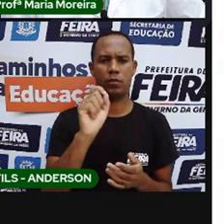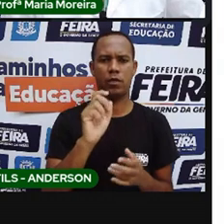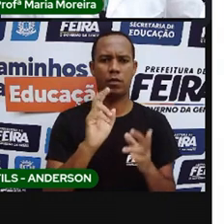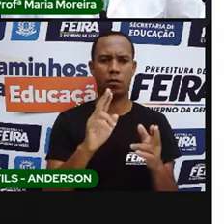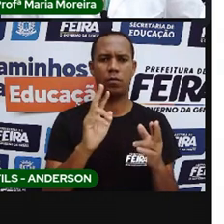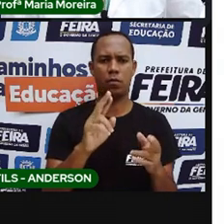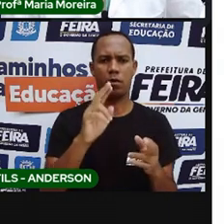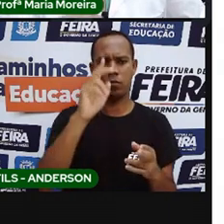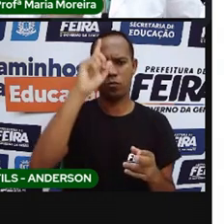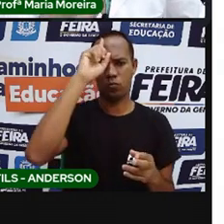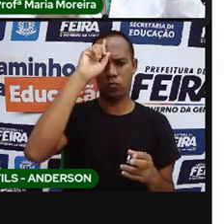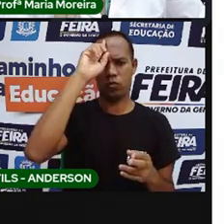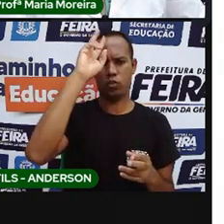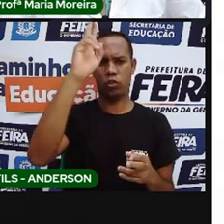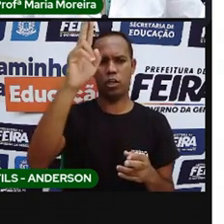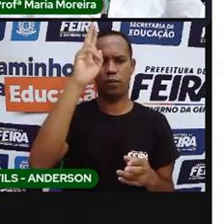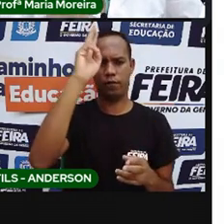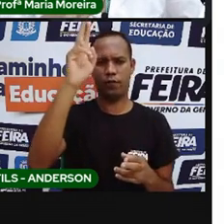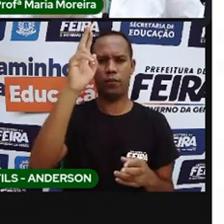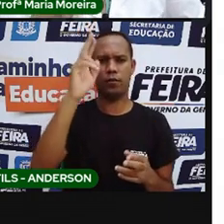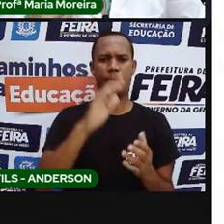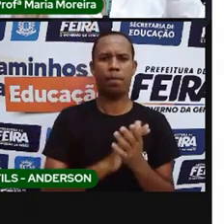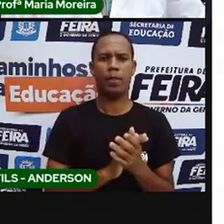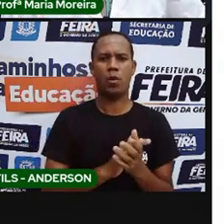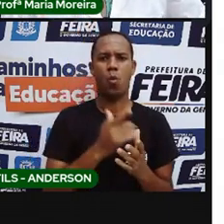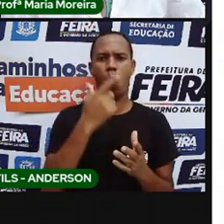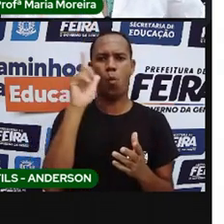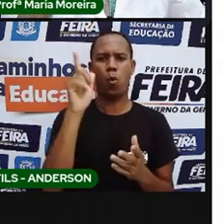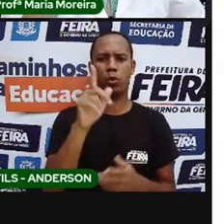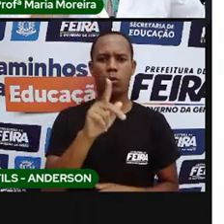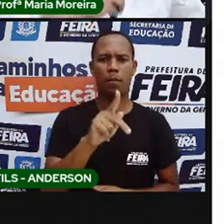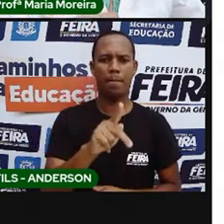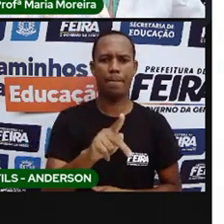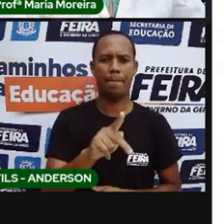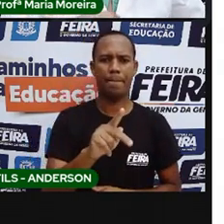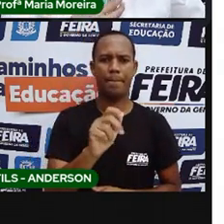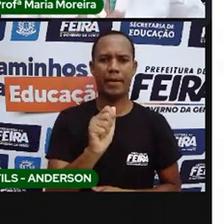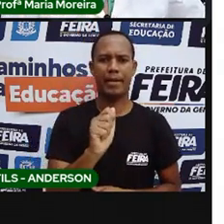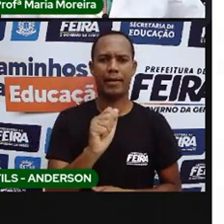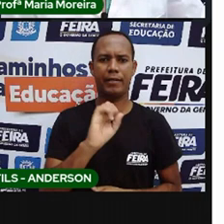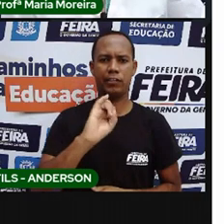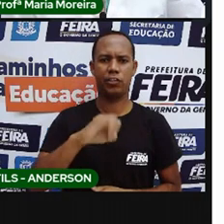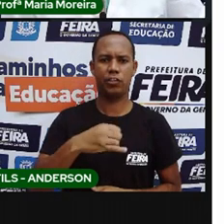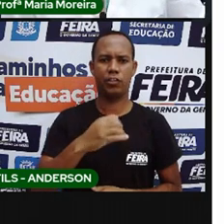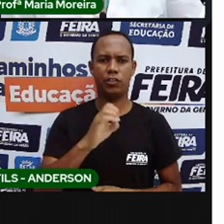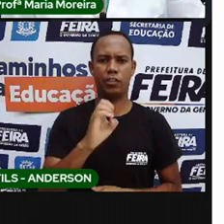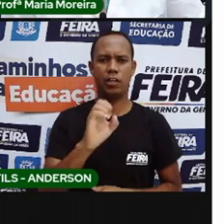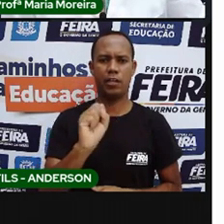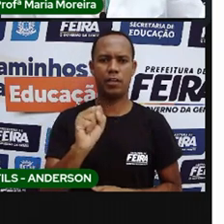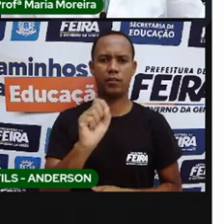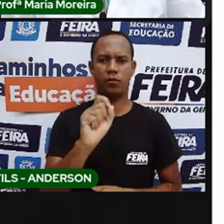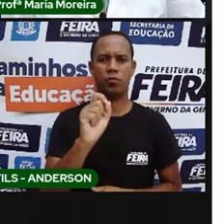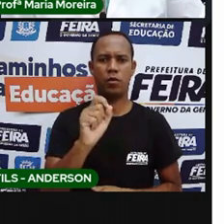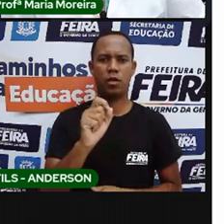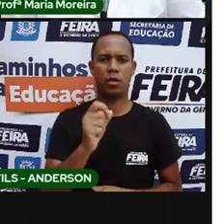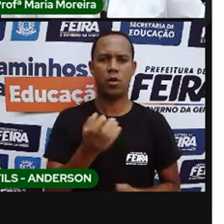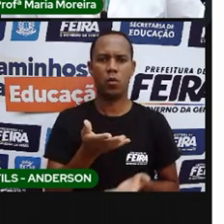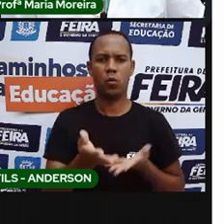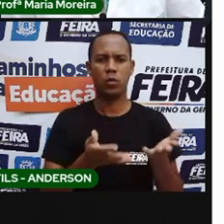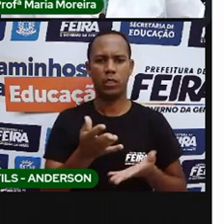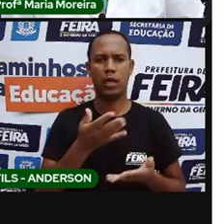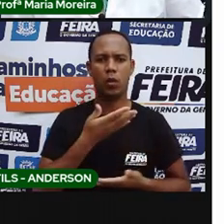o Como o responsável religioso e a pessoa que vai cuidar da saúde. Seja ela física ou espiritual, tá?